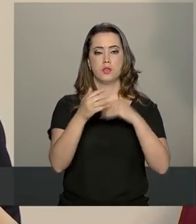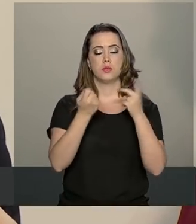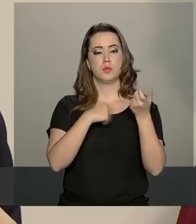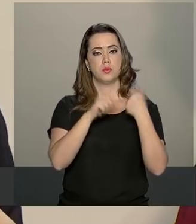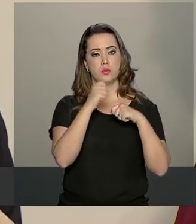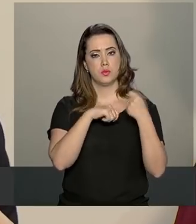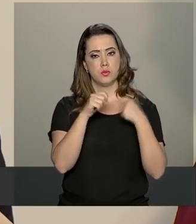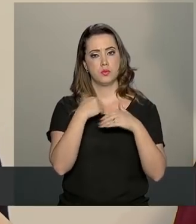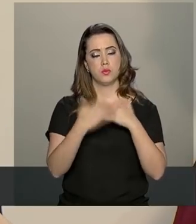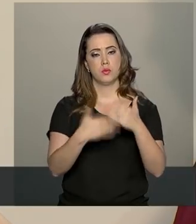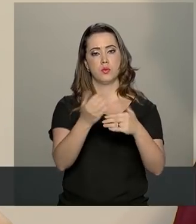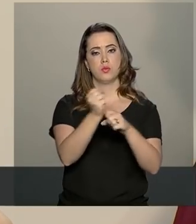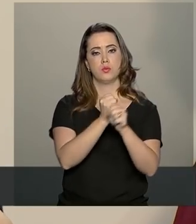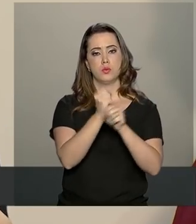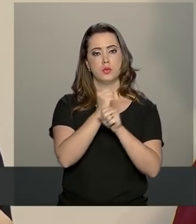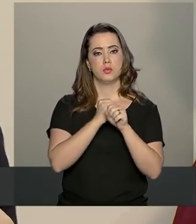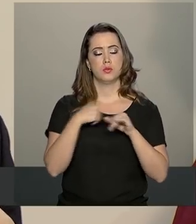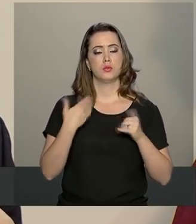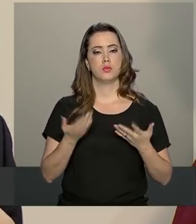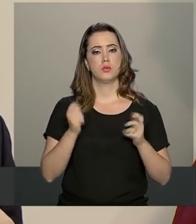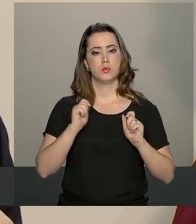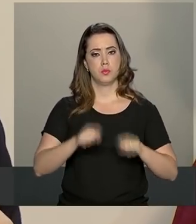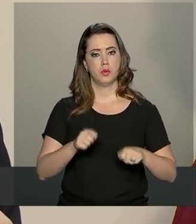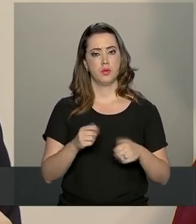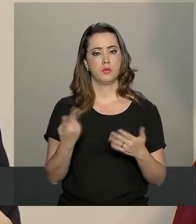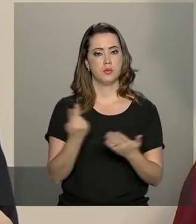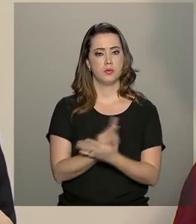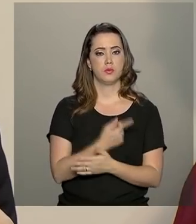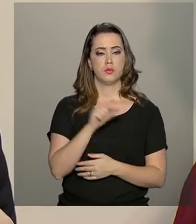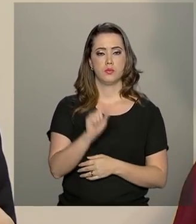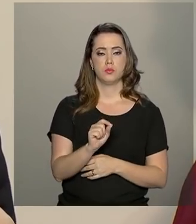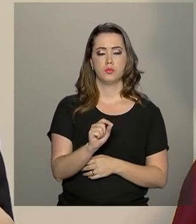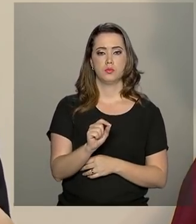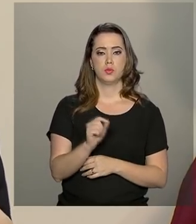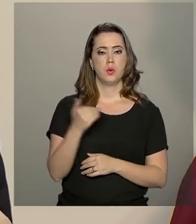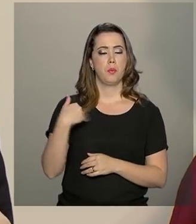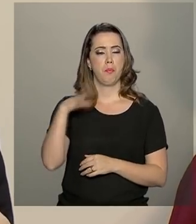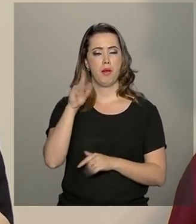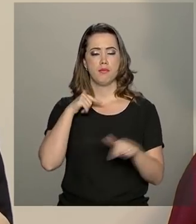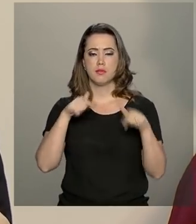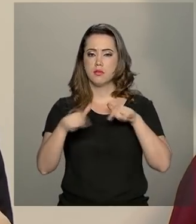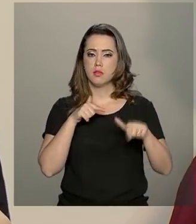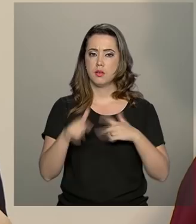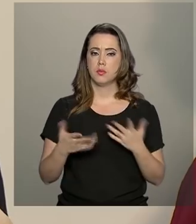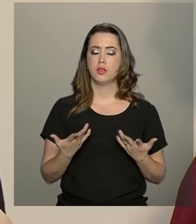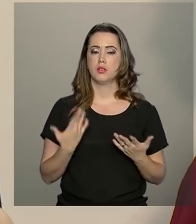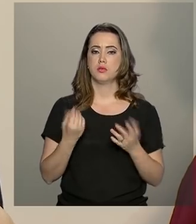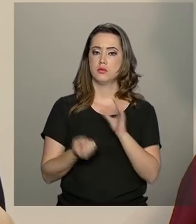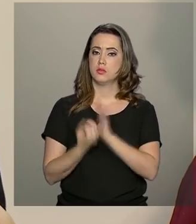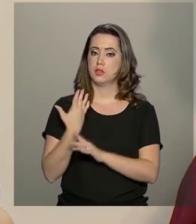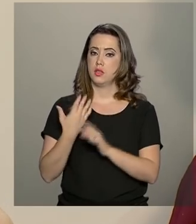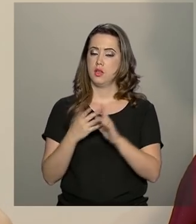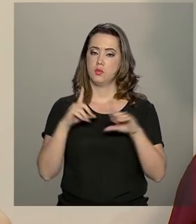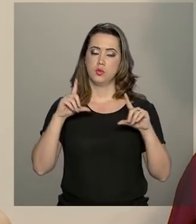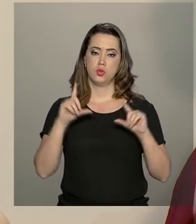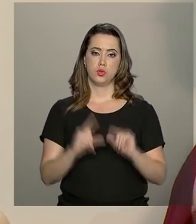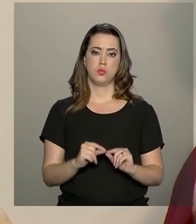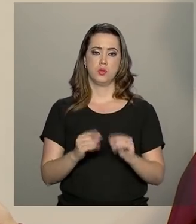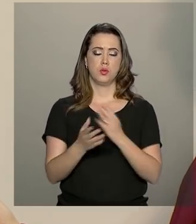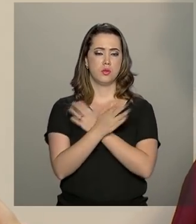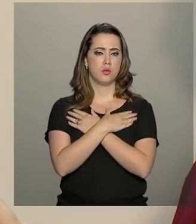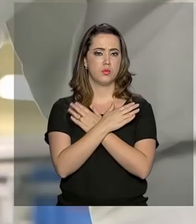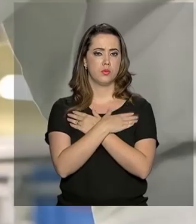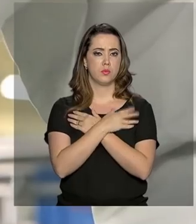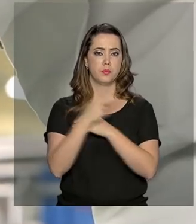economia ao longo do ano e que isso possa se materializar em mais postos gerados e a diminuição da taxa de